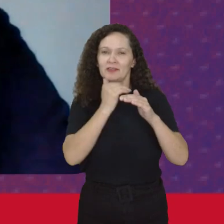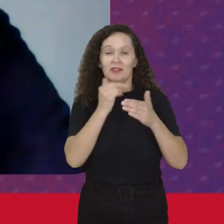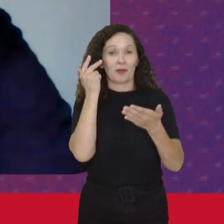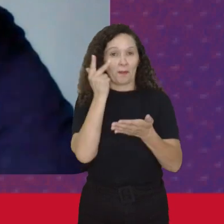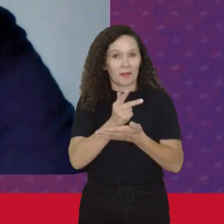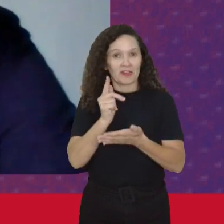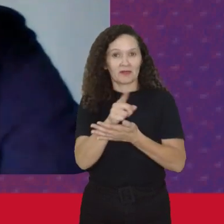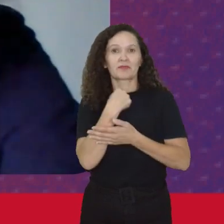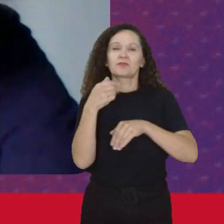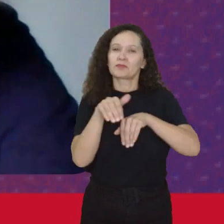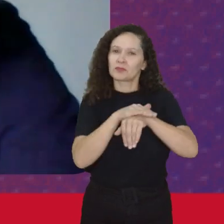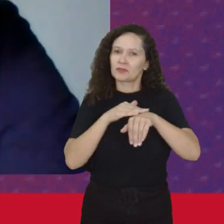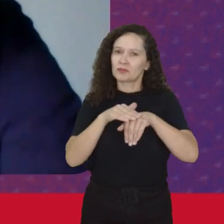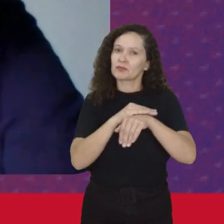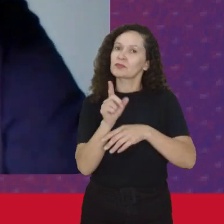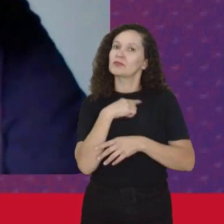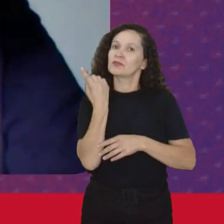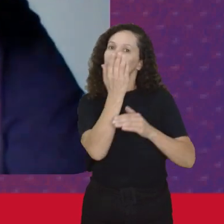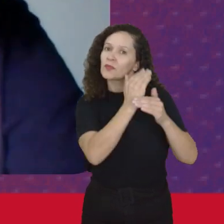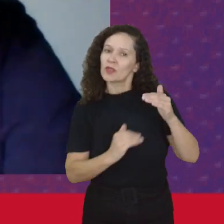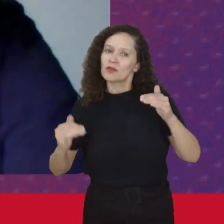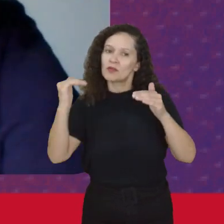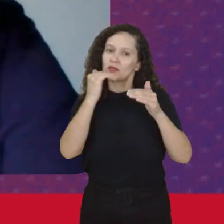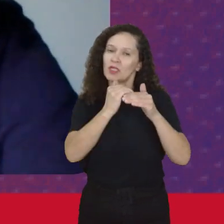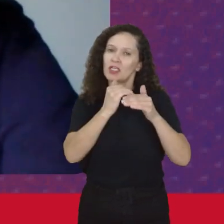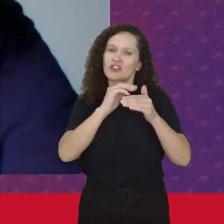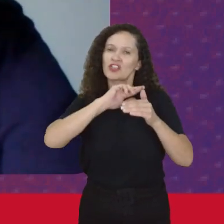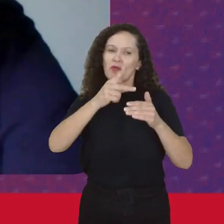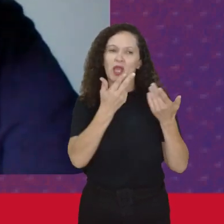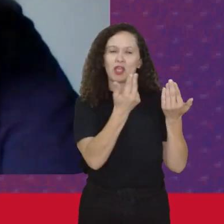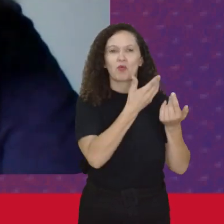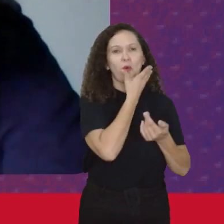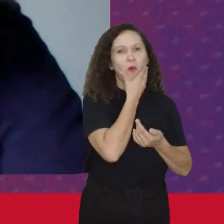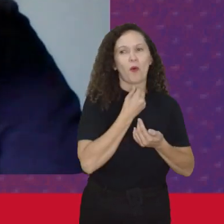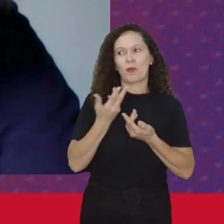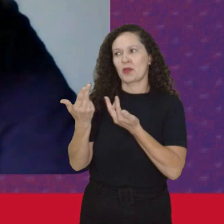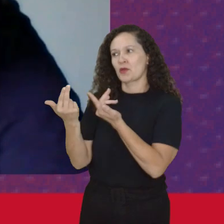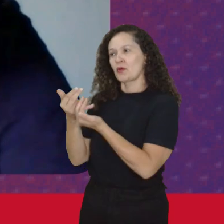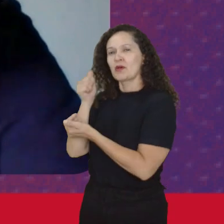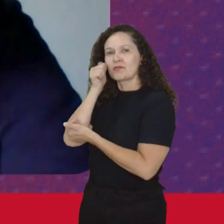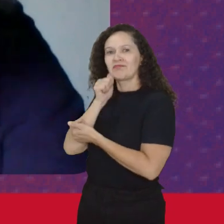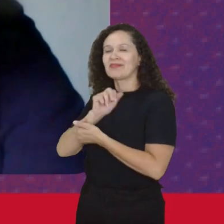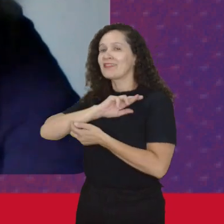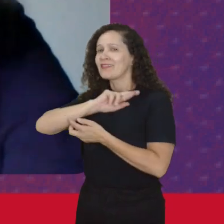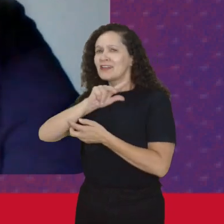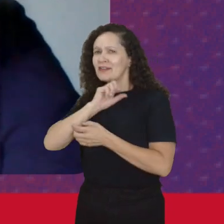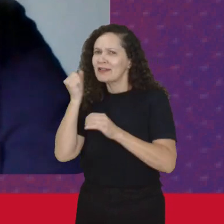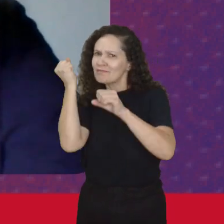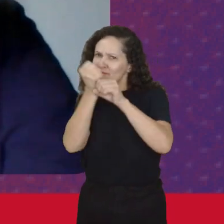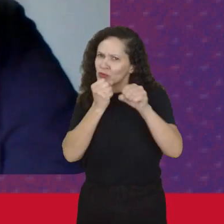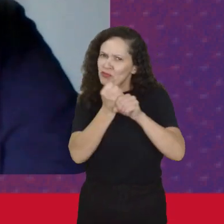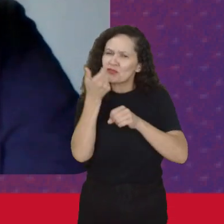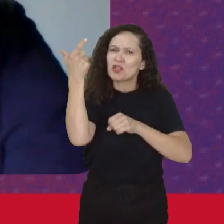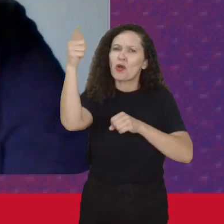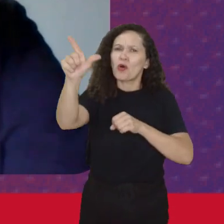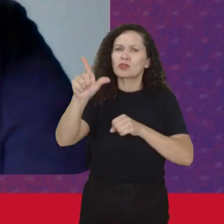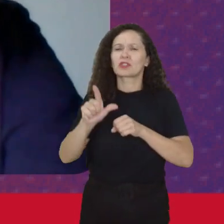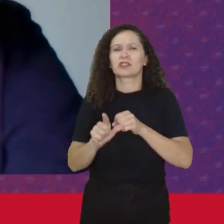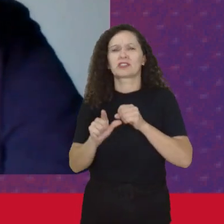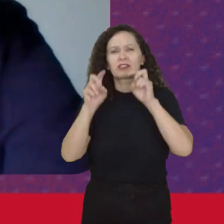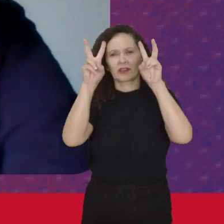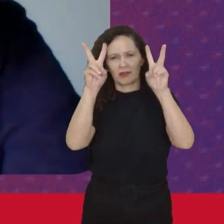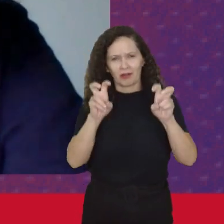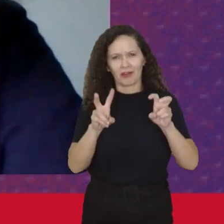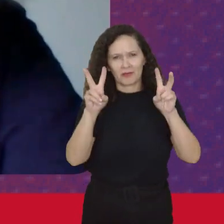discutindo Que pra nós Igualdade Não é ser igual aos homens Mas é Construir Outras relações Não